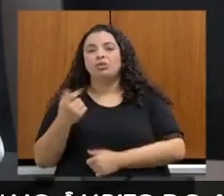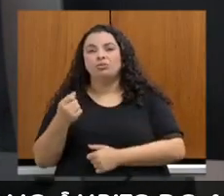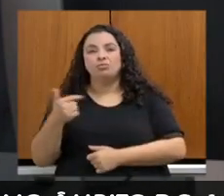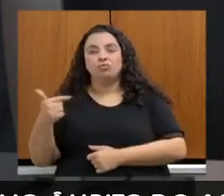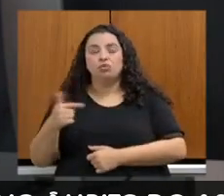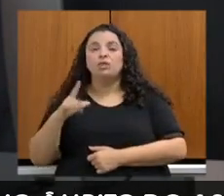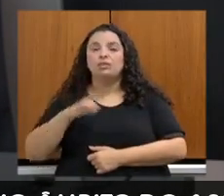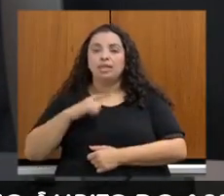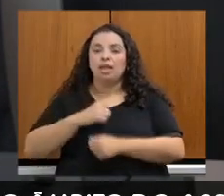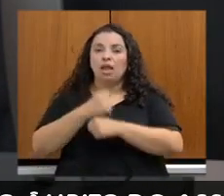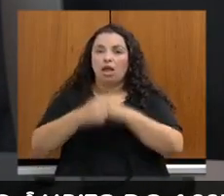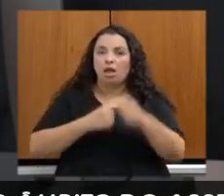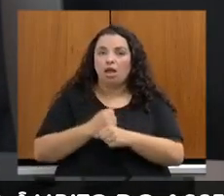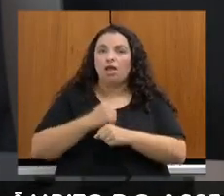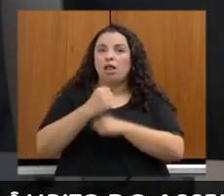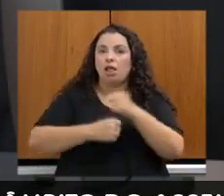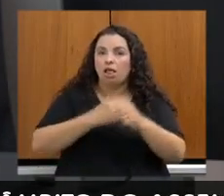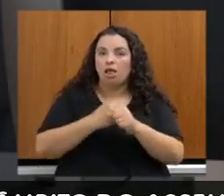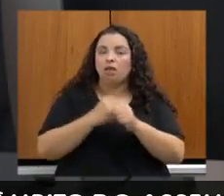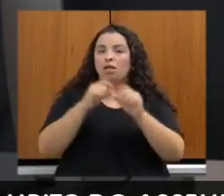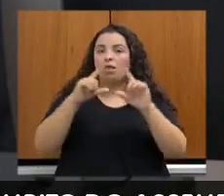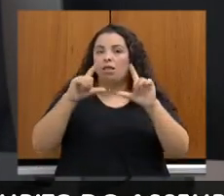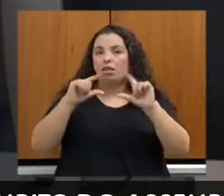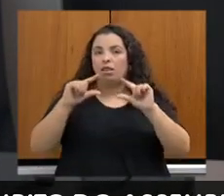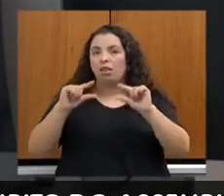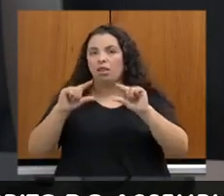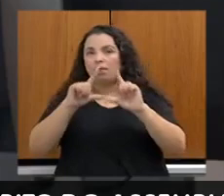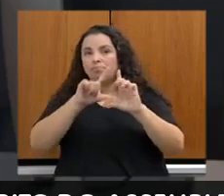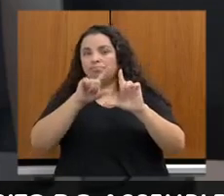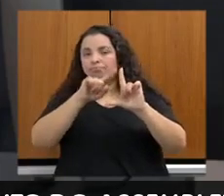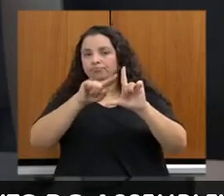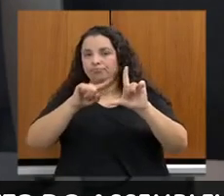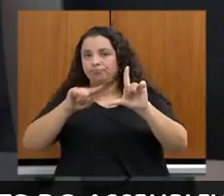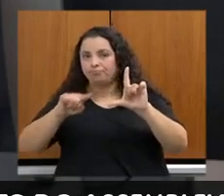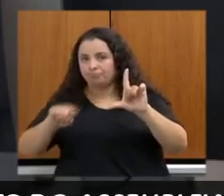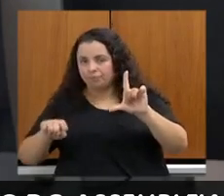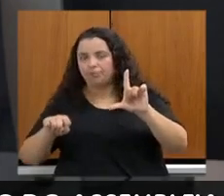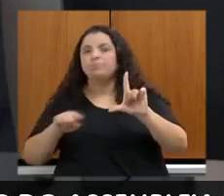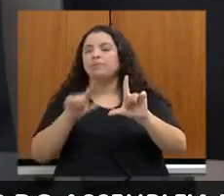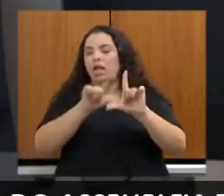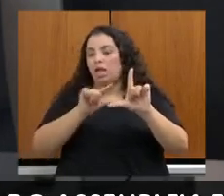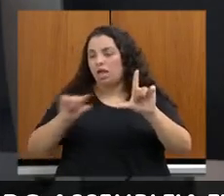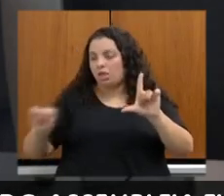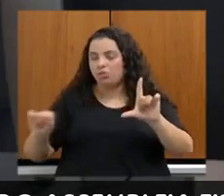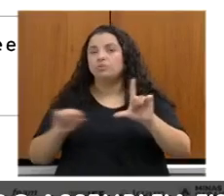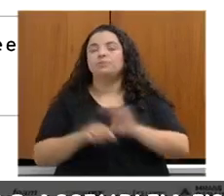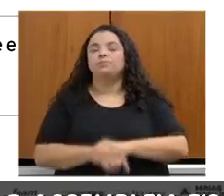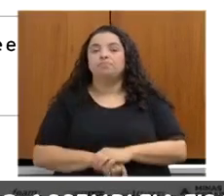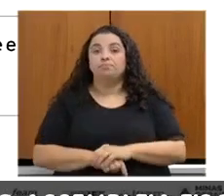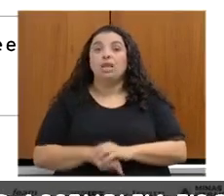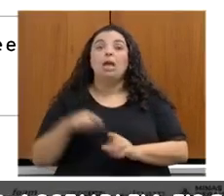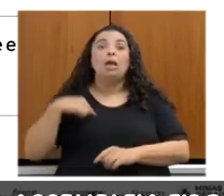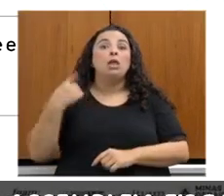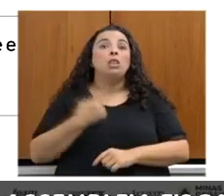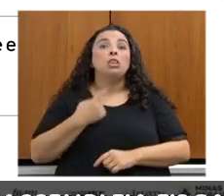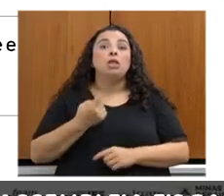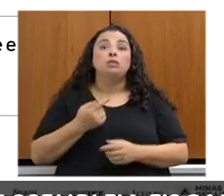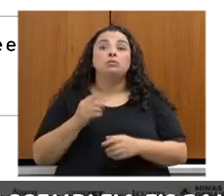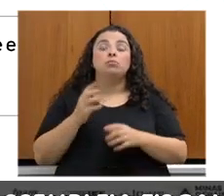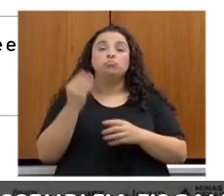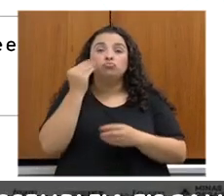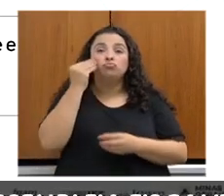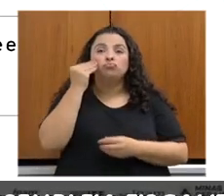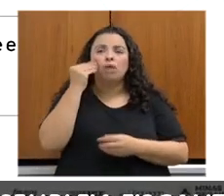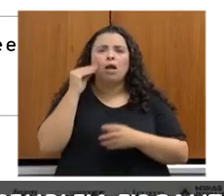cada ano. Por favor. Mas nós estamos buscando, como eu mencionei, melhorias no sistema de